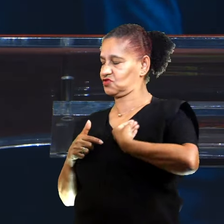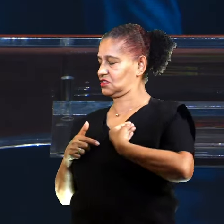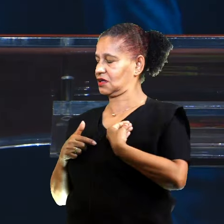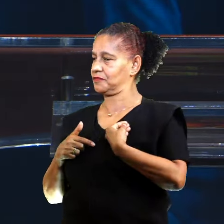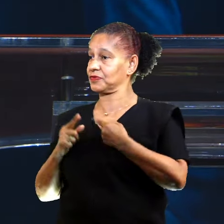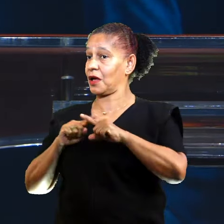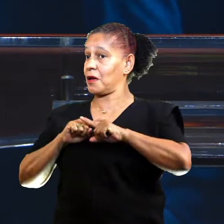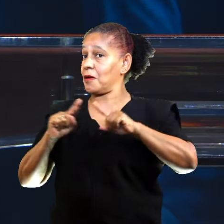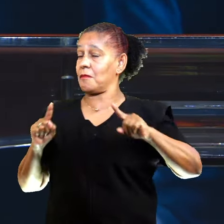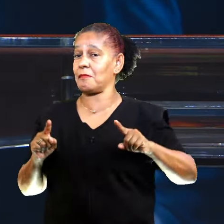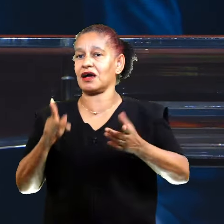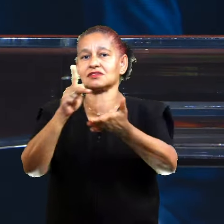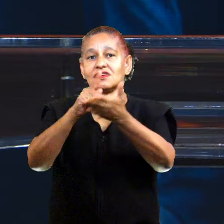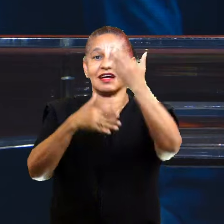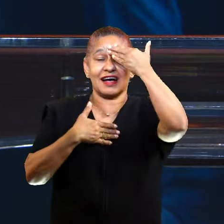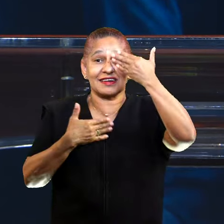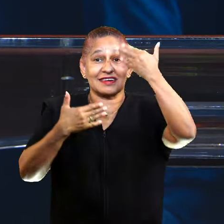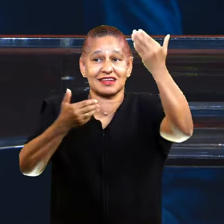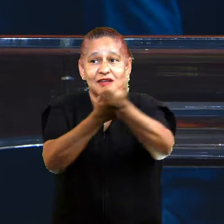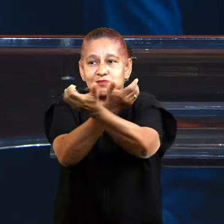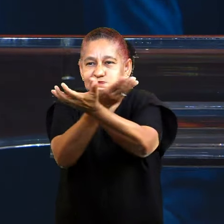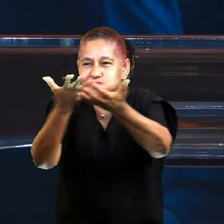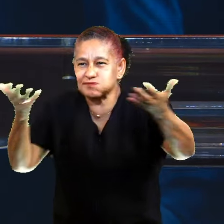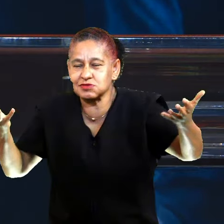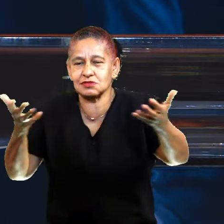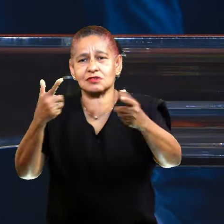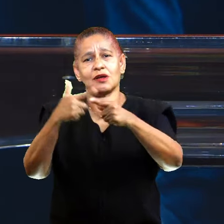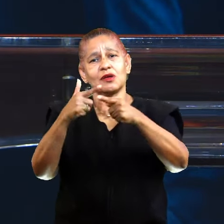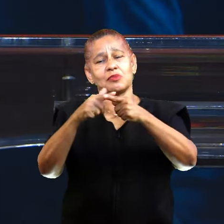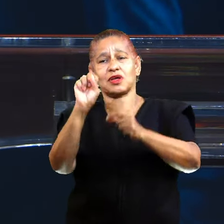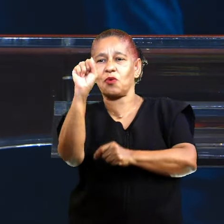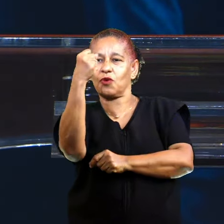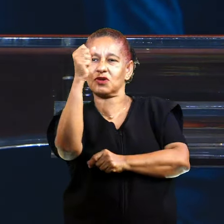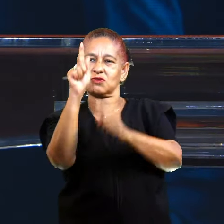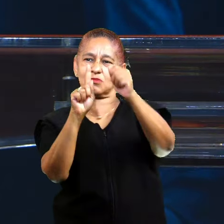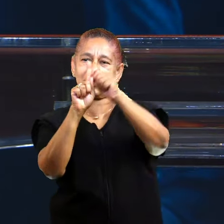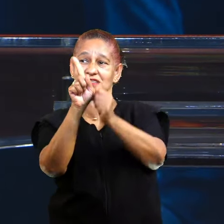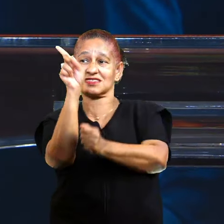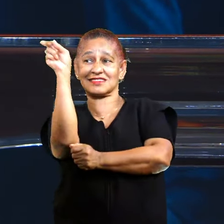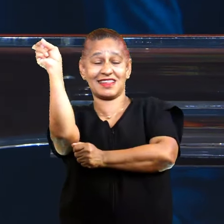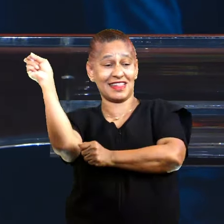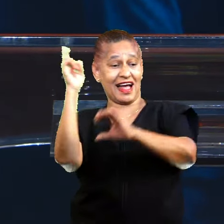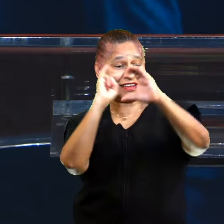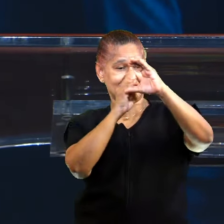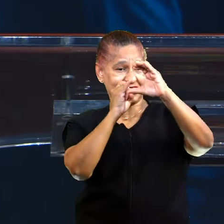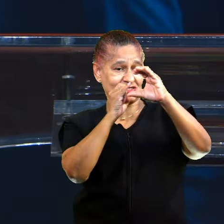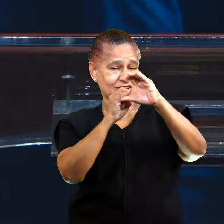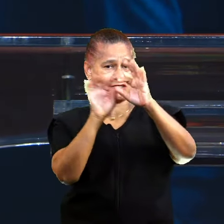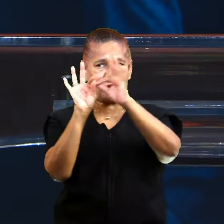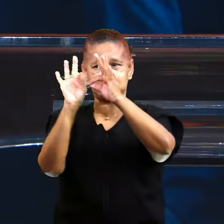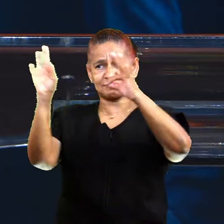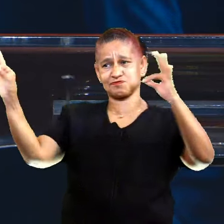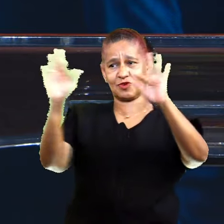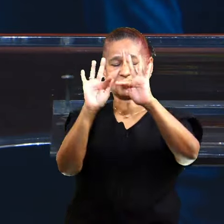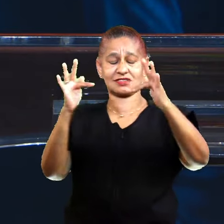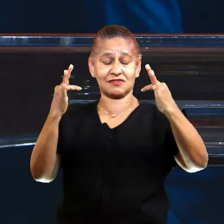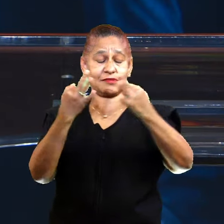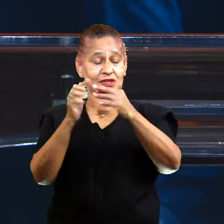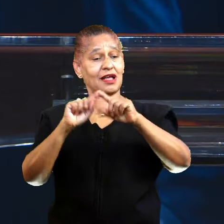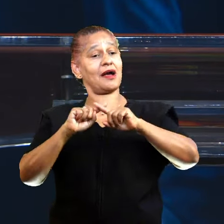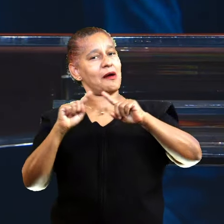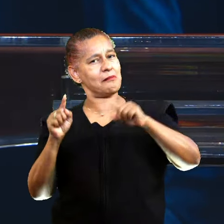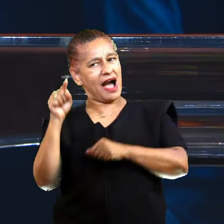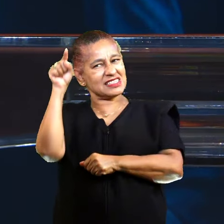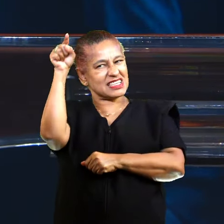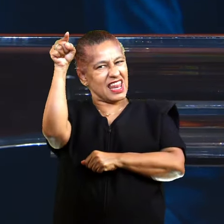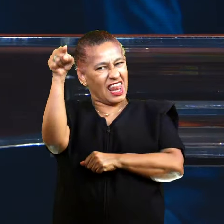Eu agradeço a essa igreja por ter me mantido durante oito meses. Eu longe da minha família, mas me manteve no